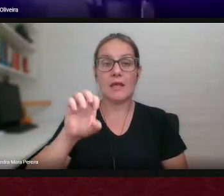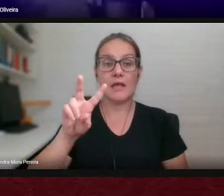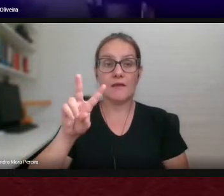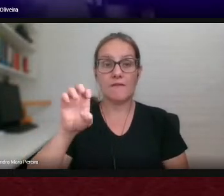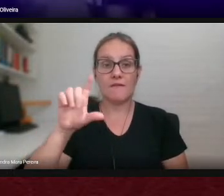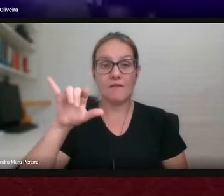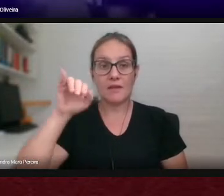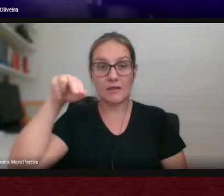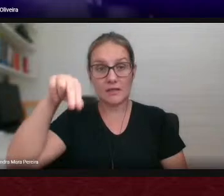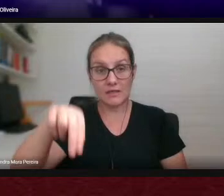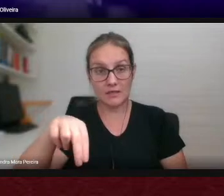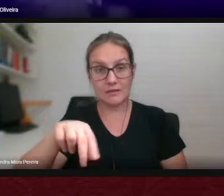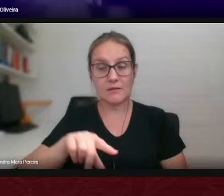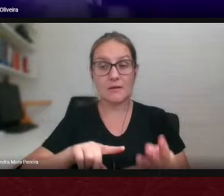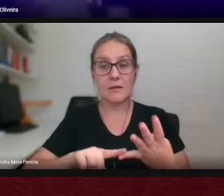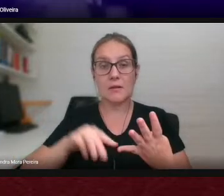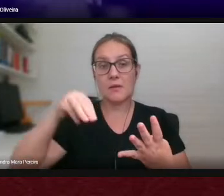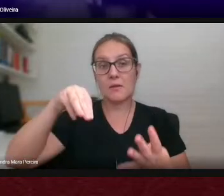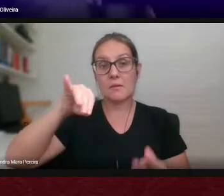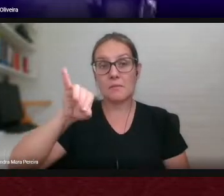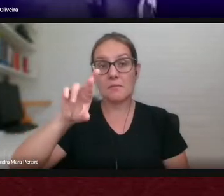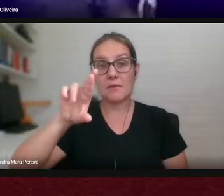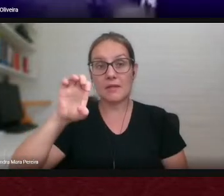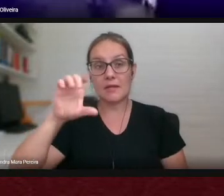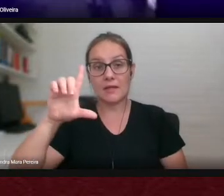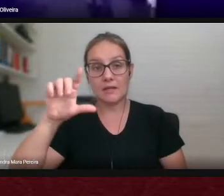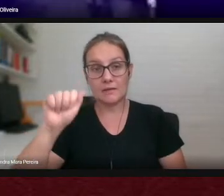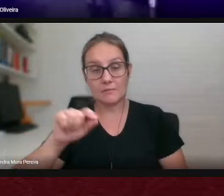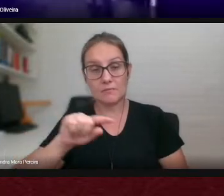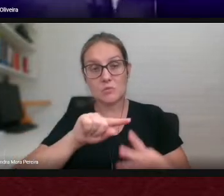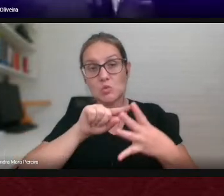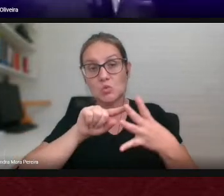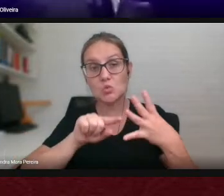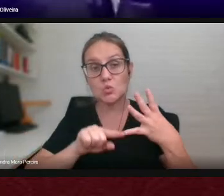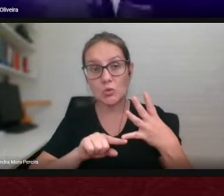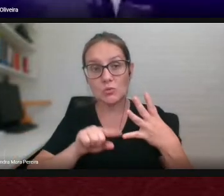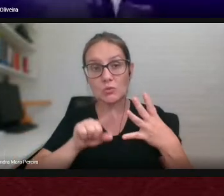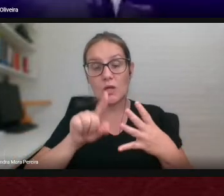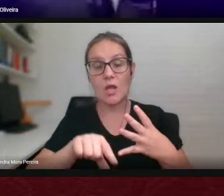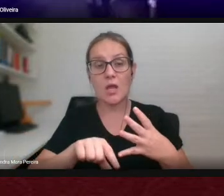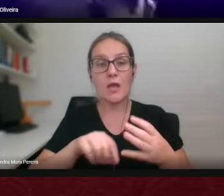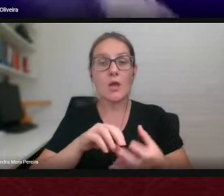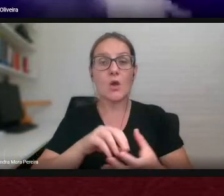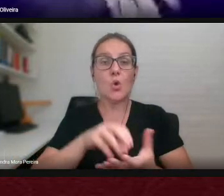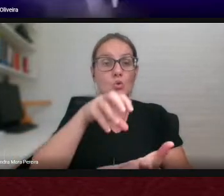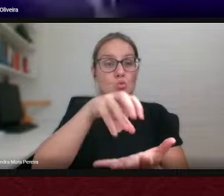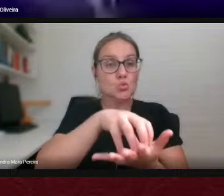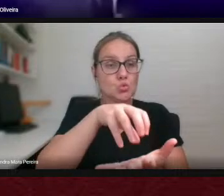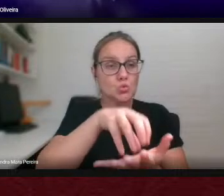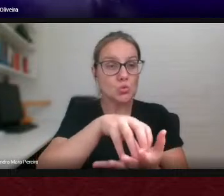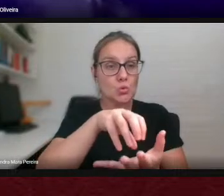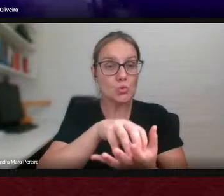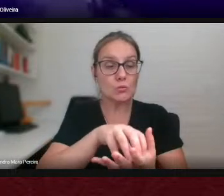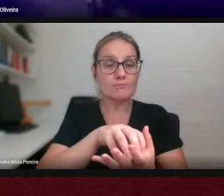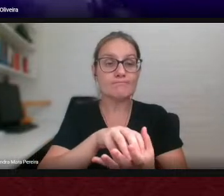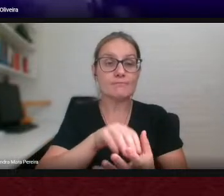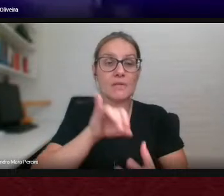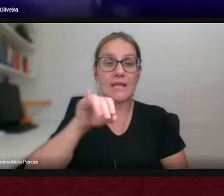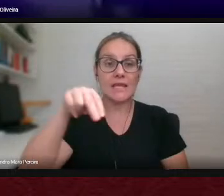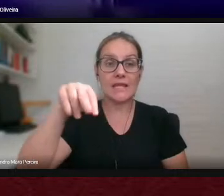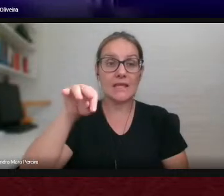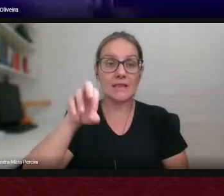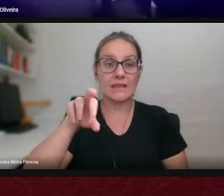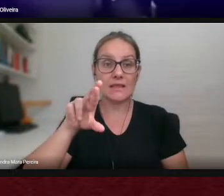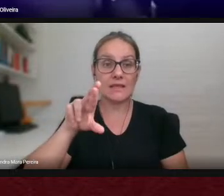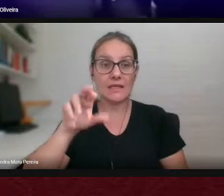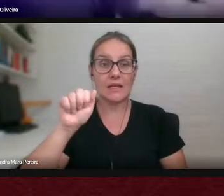da Silva e a Mirela Rodrigues Flores esse é o núcleo duro do grupo Interartes e aqui eu deixo meus